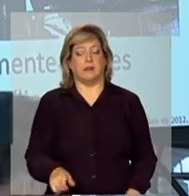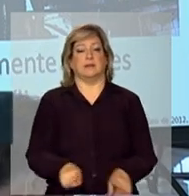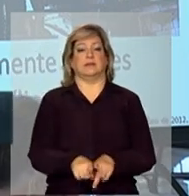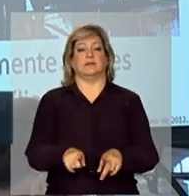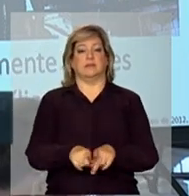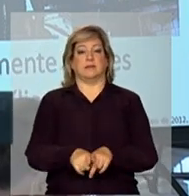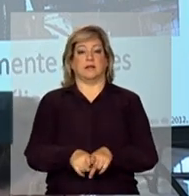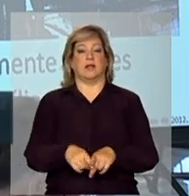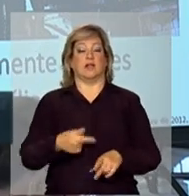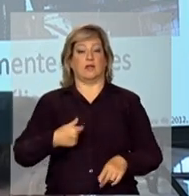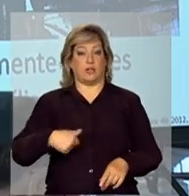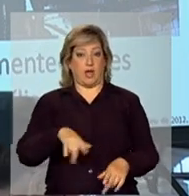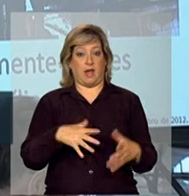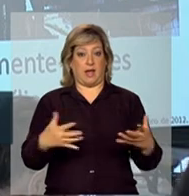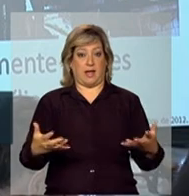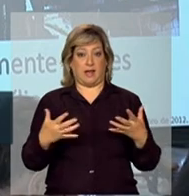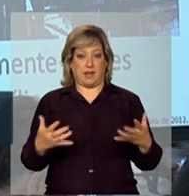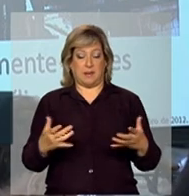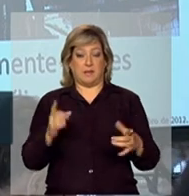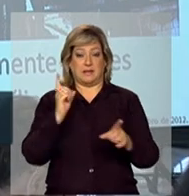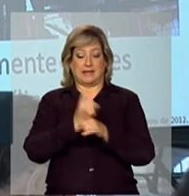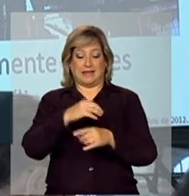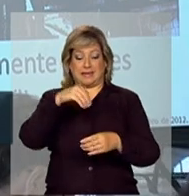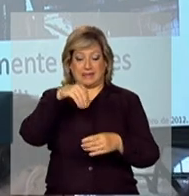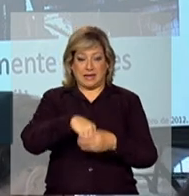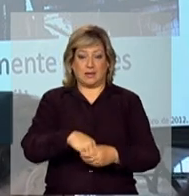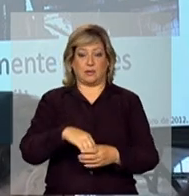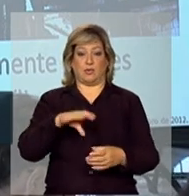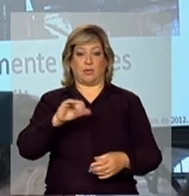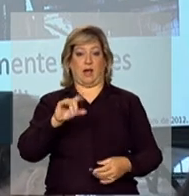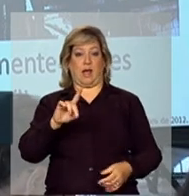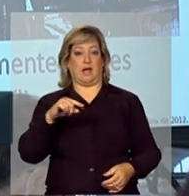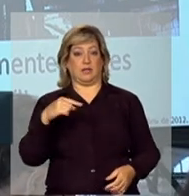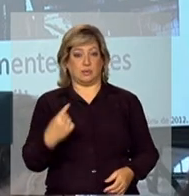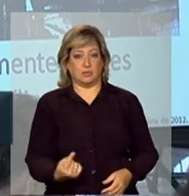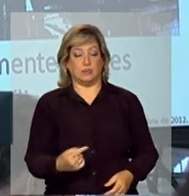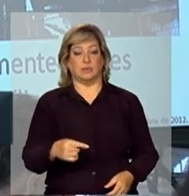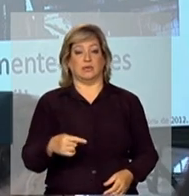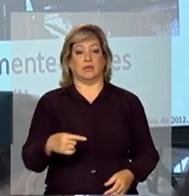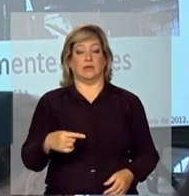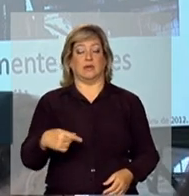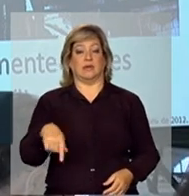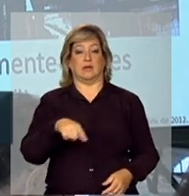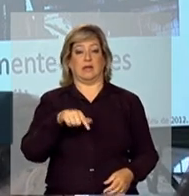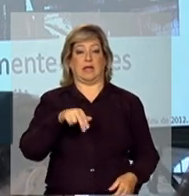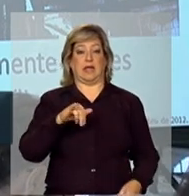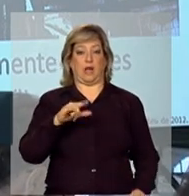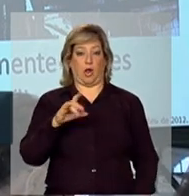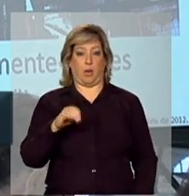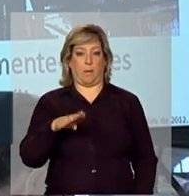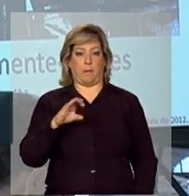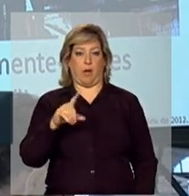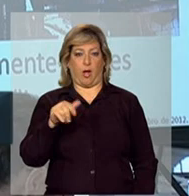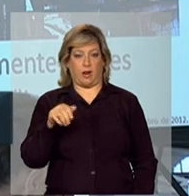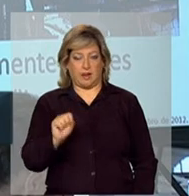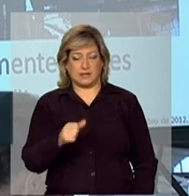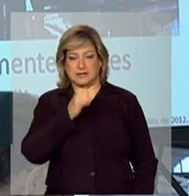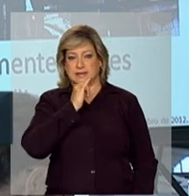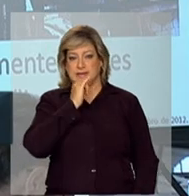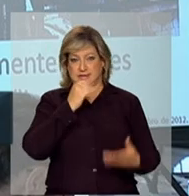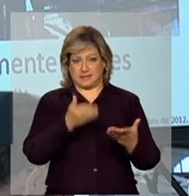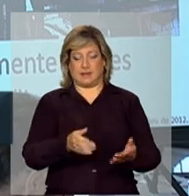nós queremos não só localizar dentro do cadastro único aqueles que ainda não foram localizados, como no caso de quilombolas, por exemplo, nós estamos,